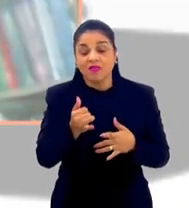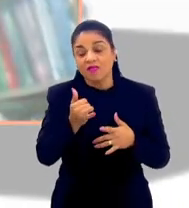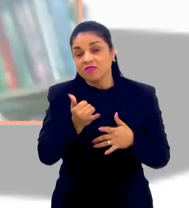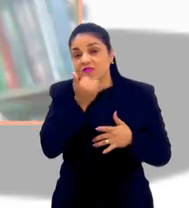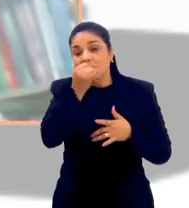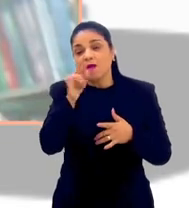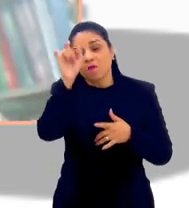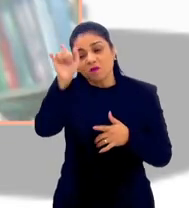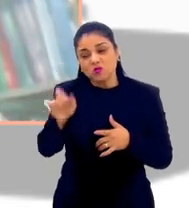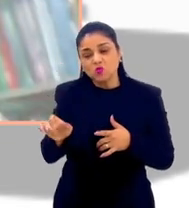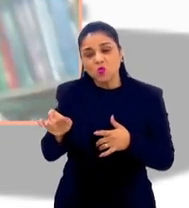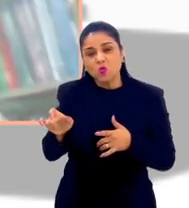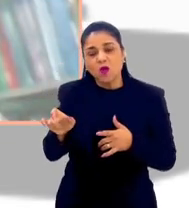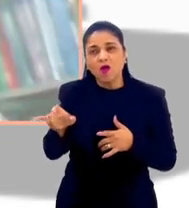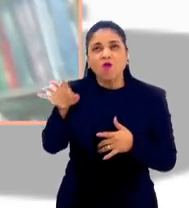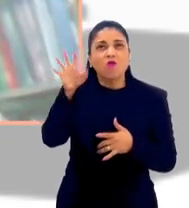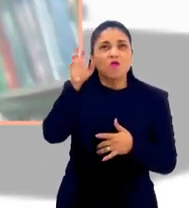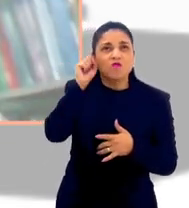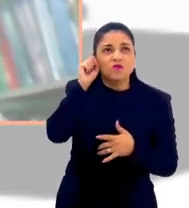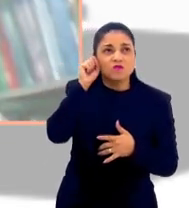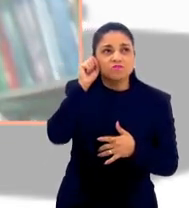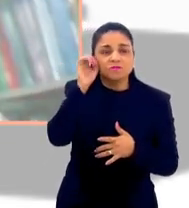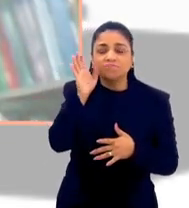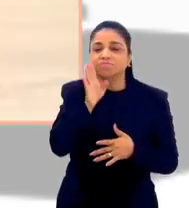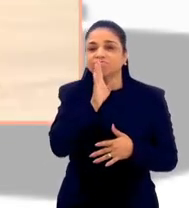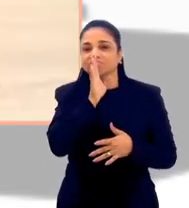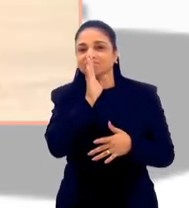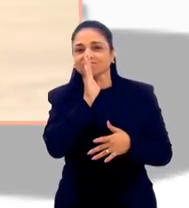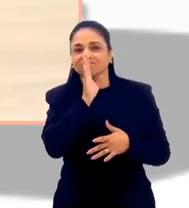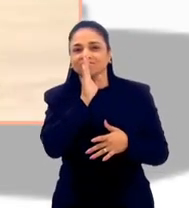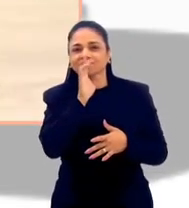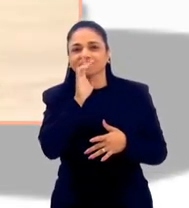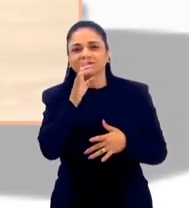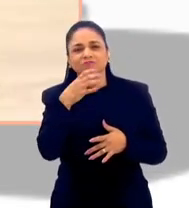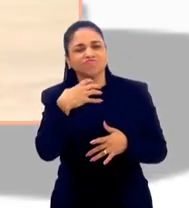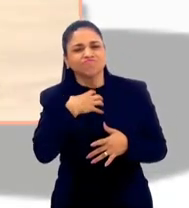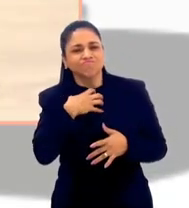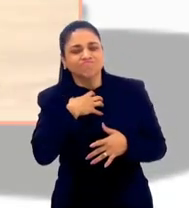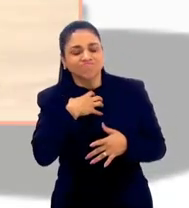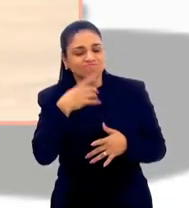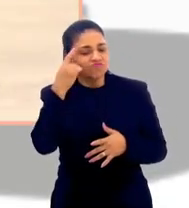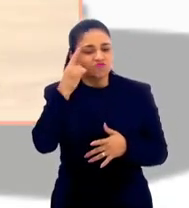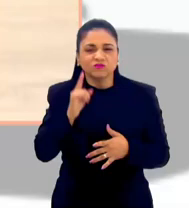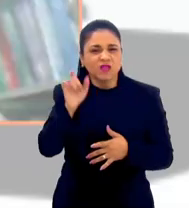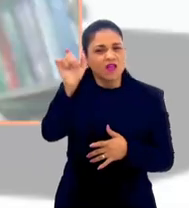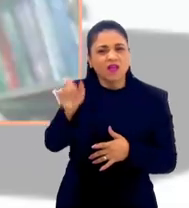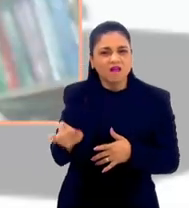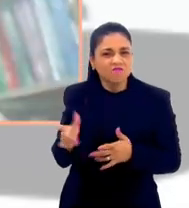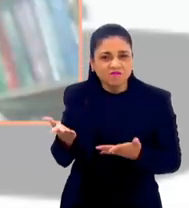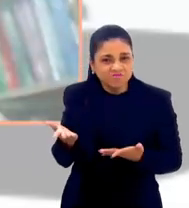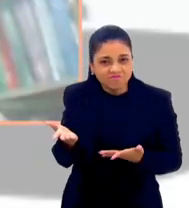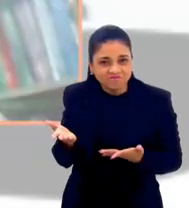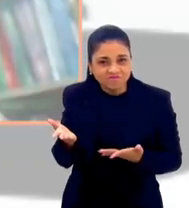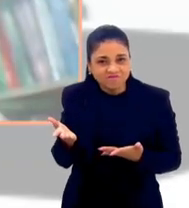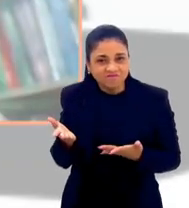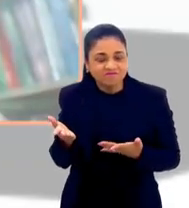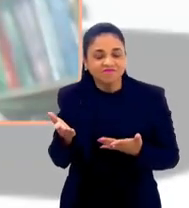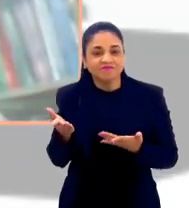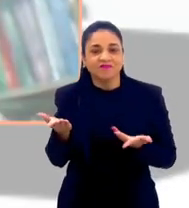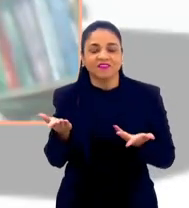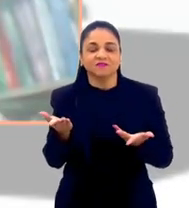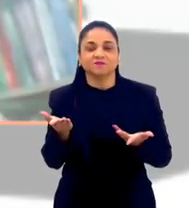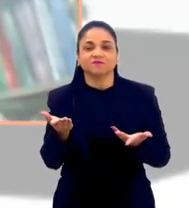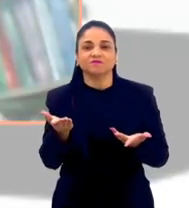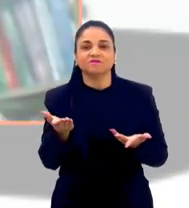aquela pessoa estava precisando te escutar. A gente não sabe o que ela está vivendo, né? A gente não sabe o que ela está levando